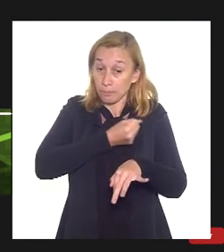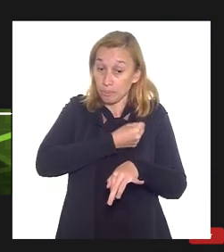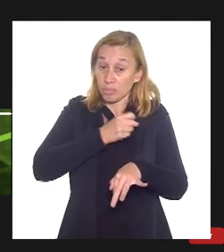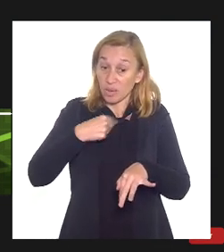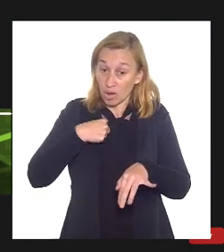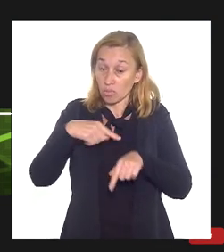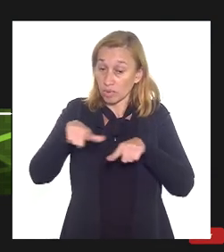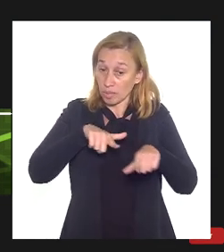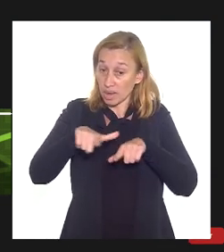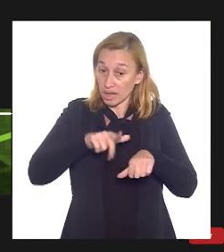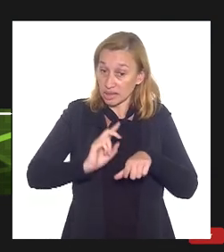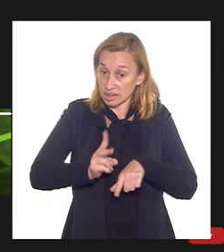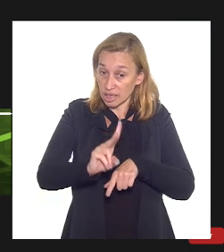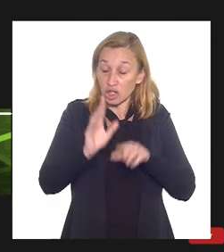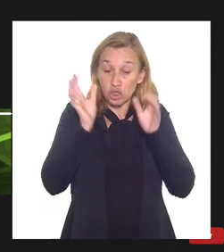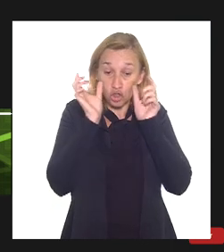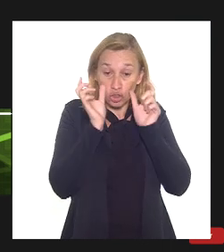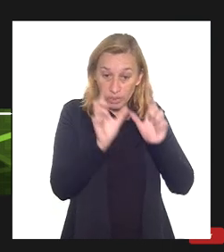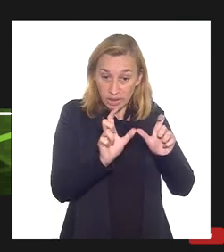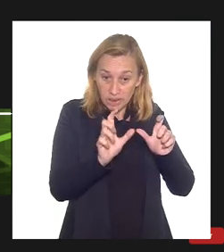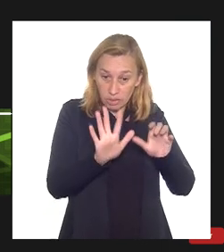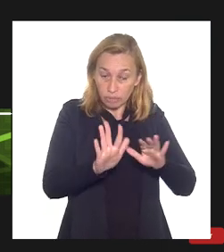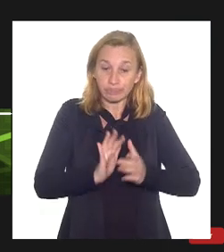estou tendo só chamar a atenção